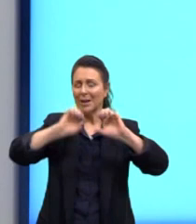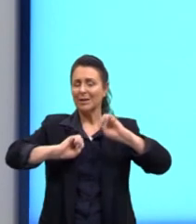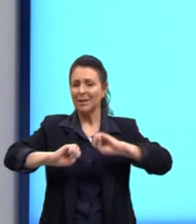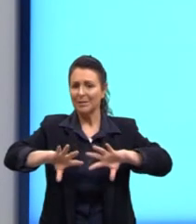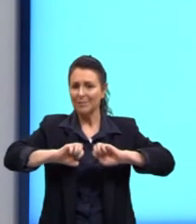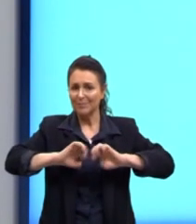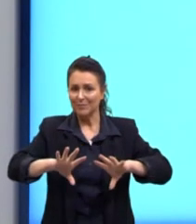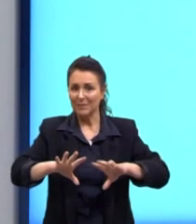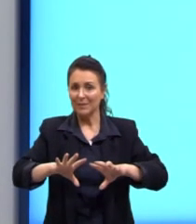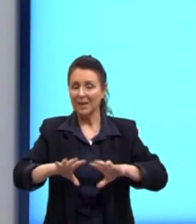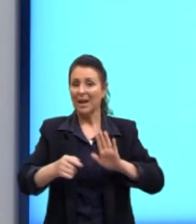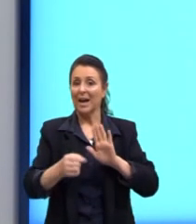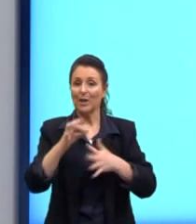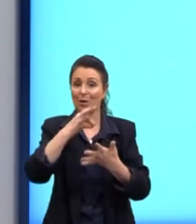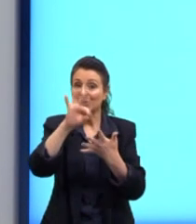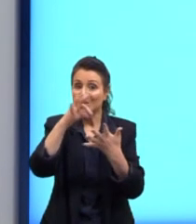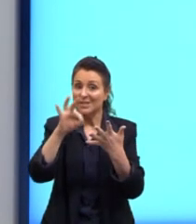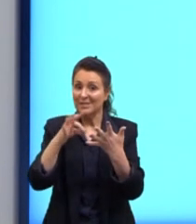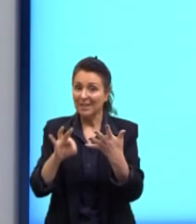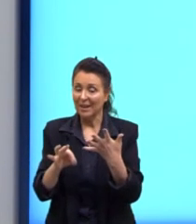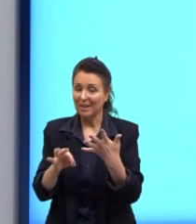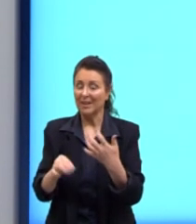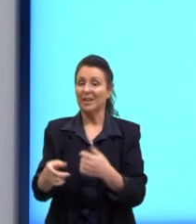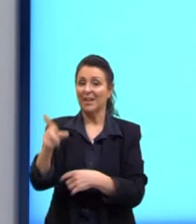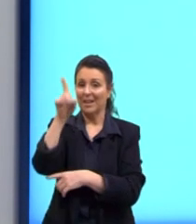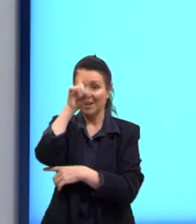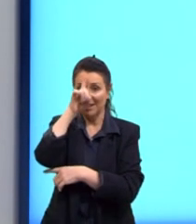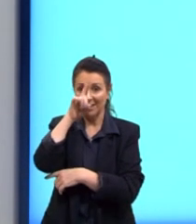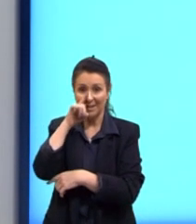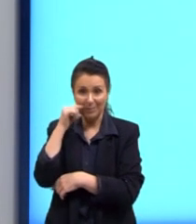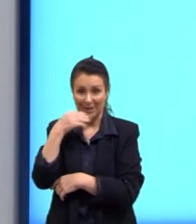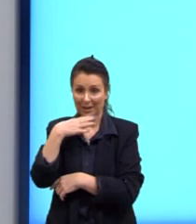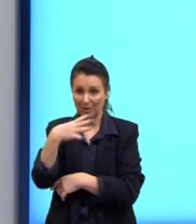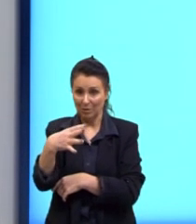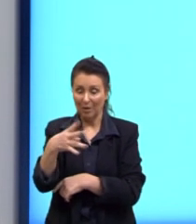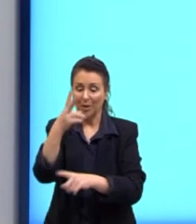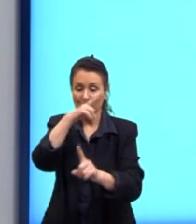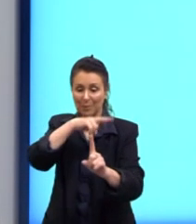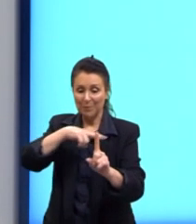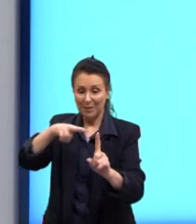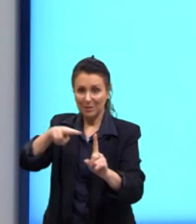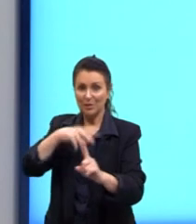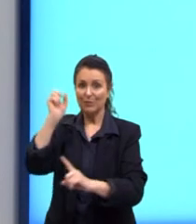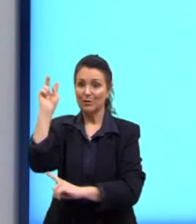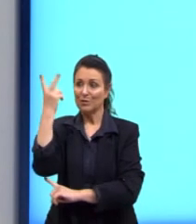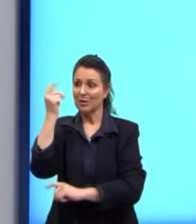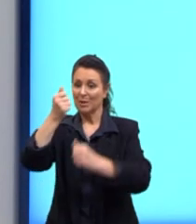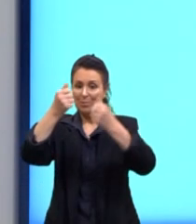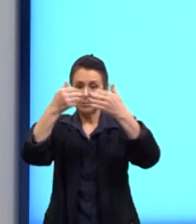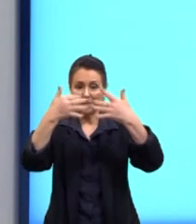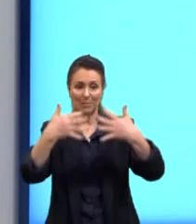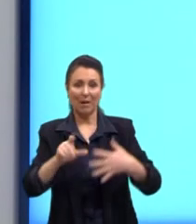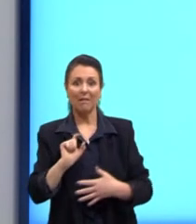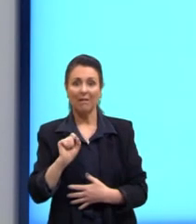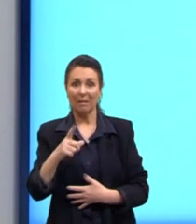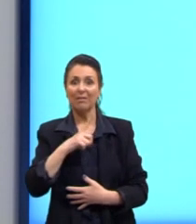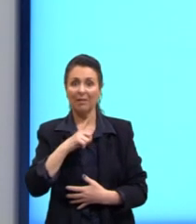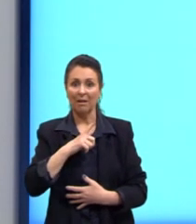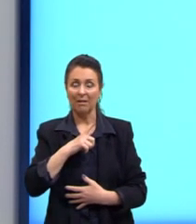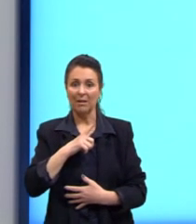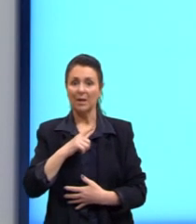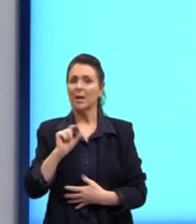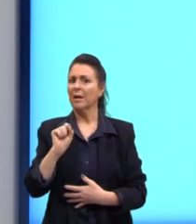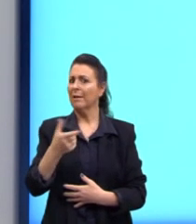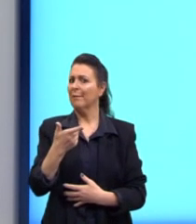destacado em amarelo, eu sinalizei aqui embaixo também é uma perspectiva histórica para explicar quem tem e quem